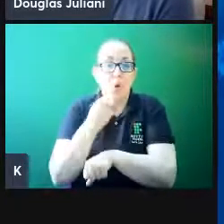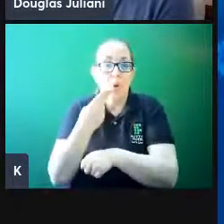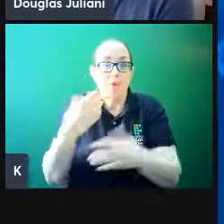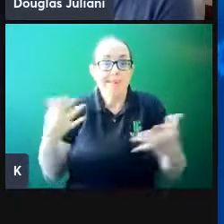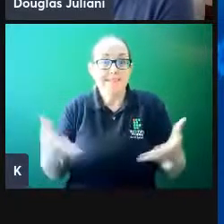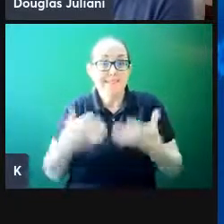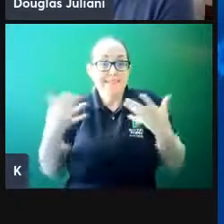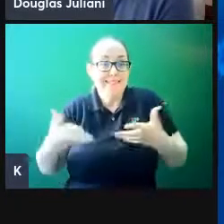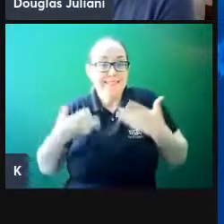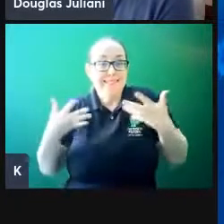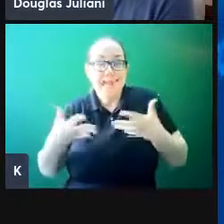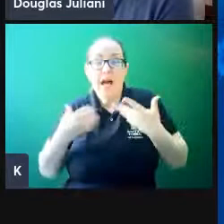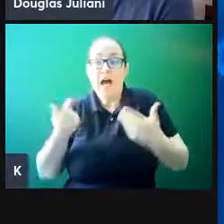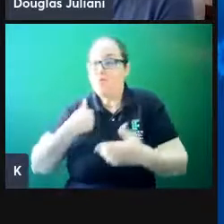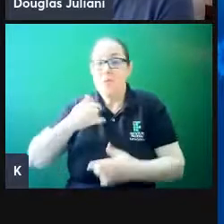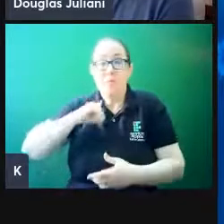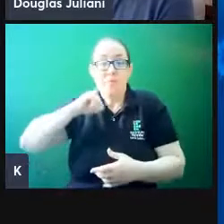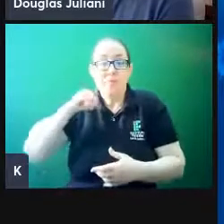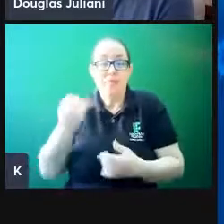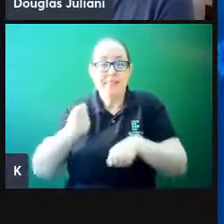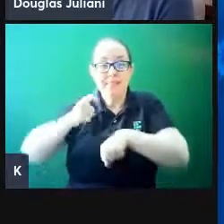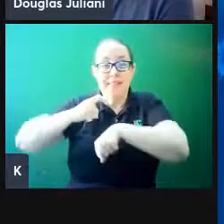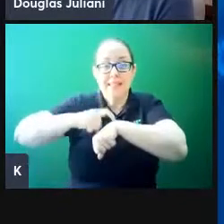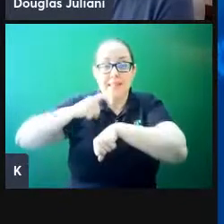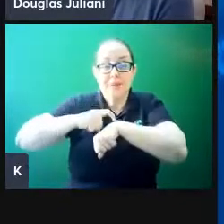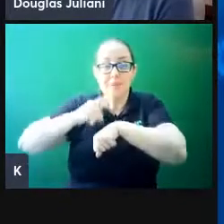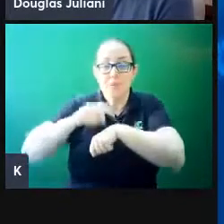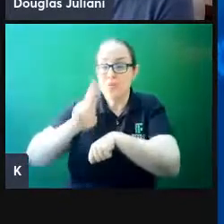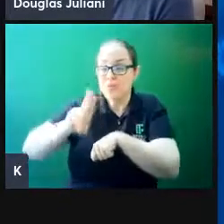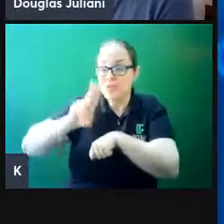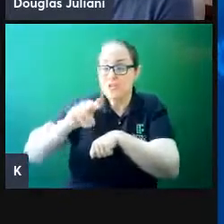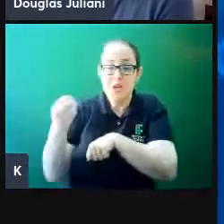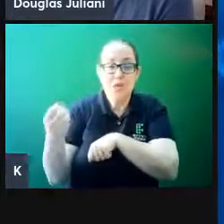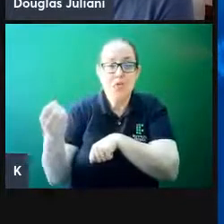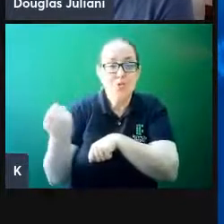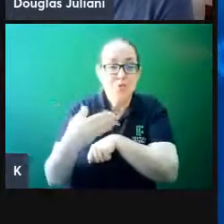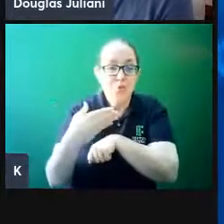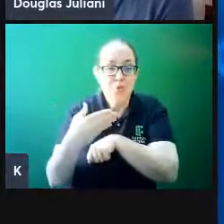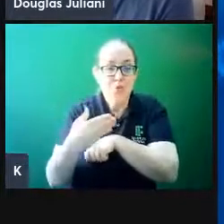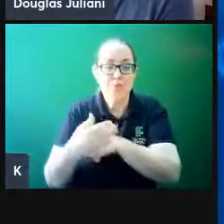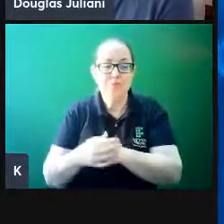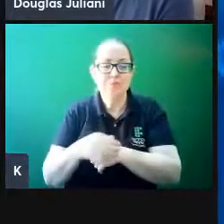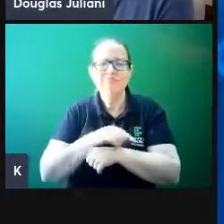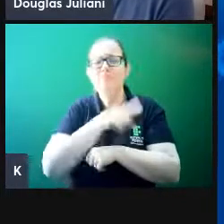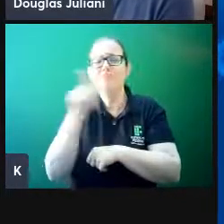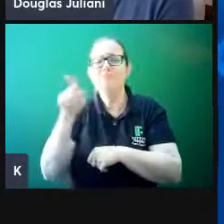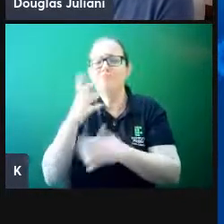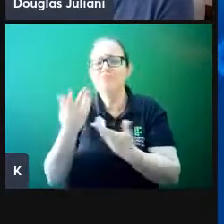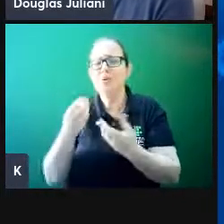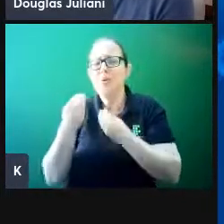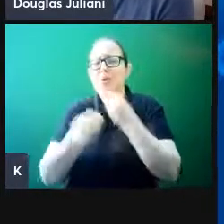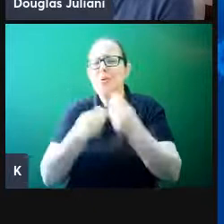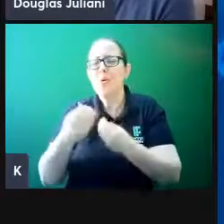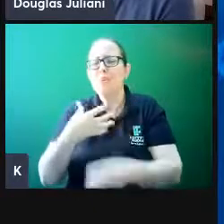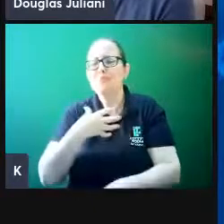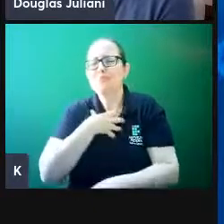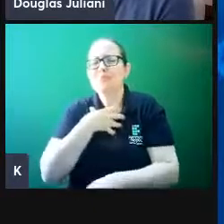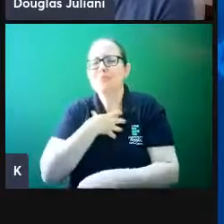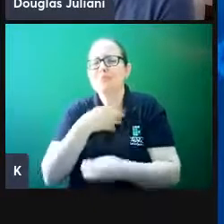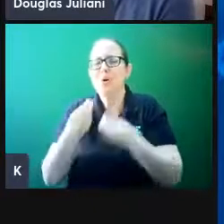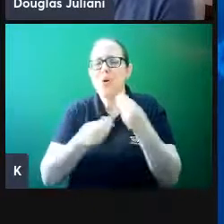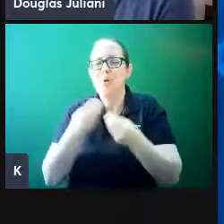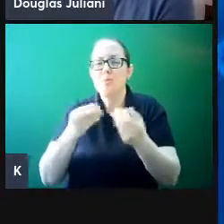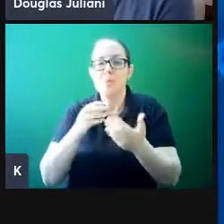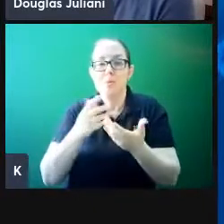usar um sistema novo. Qual foi a reação de vocês frente a esse desafio, principalmente do mundo